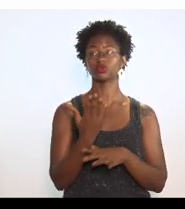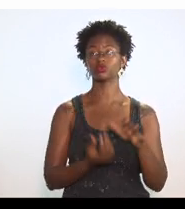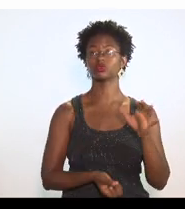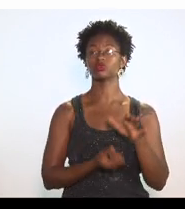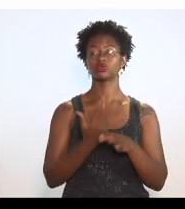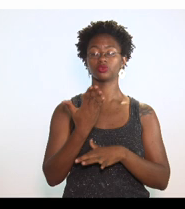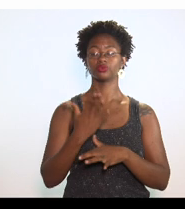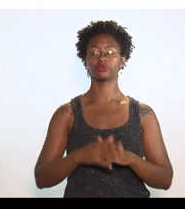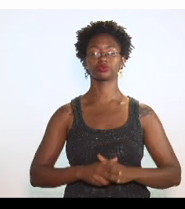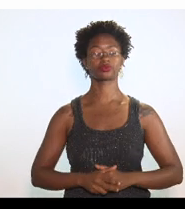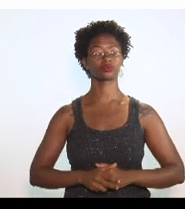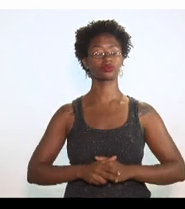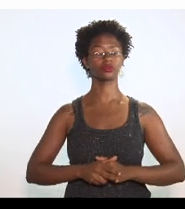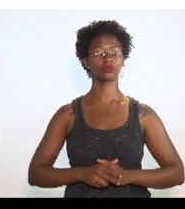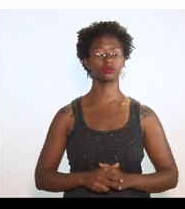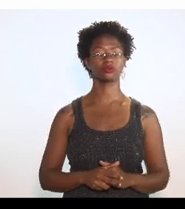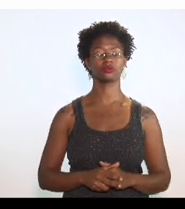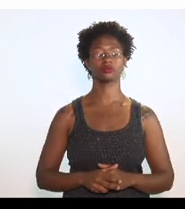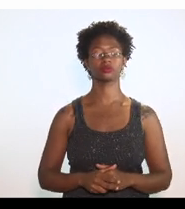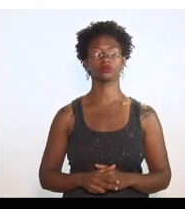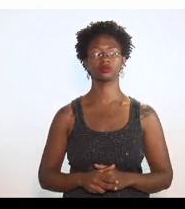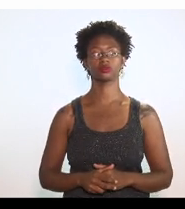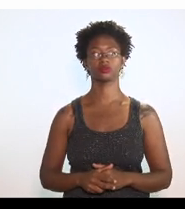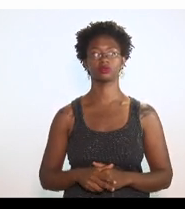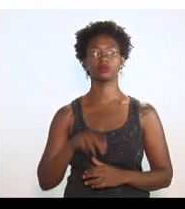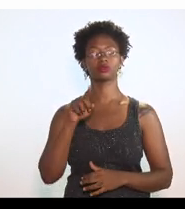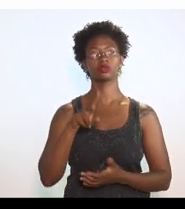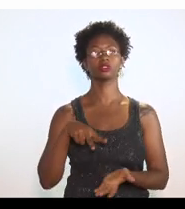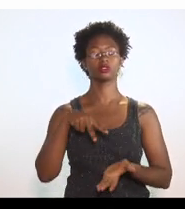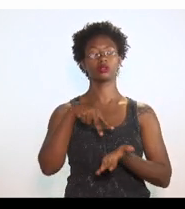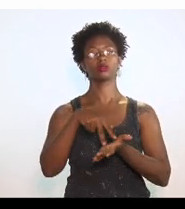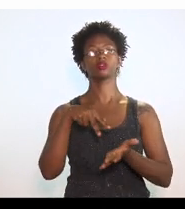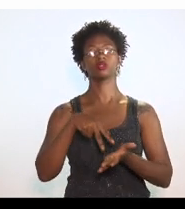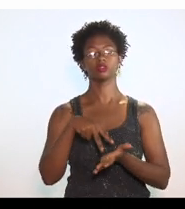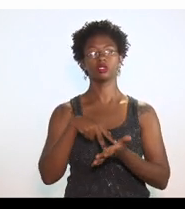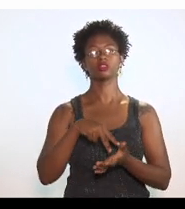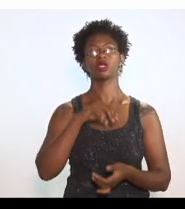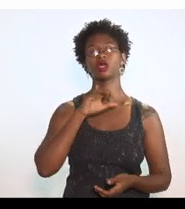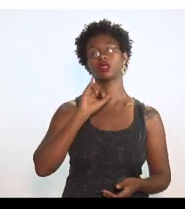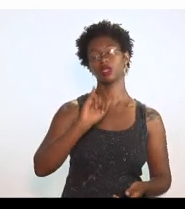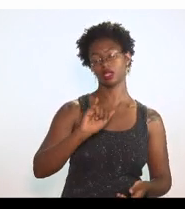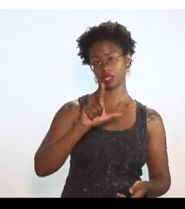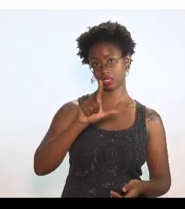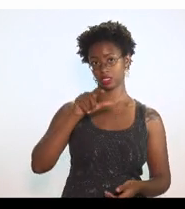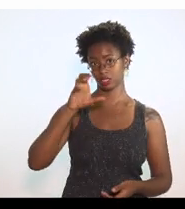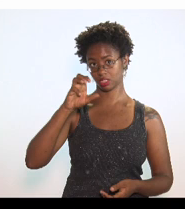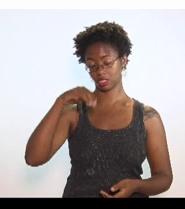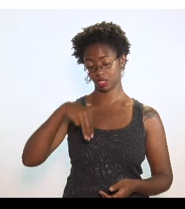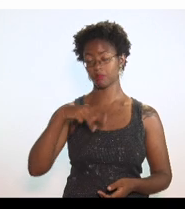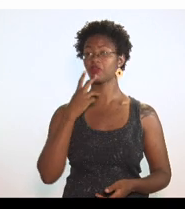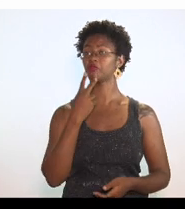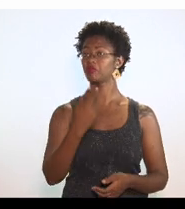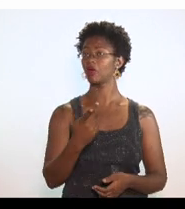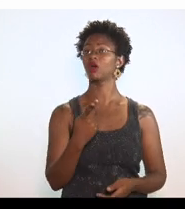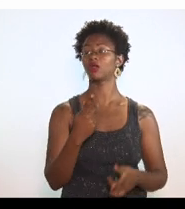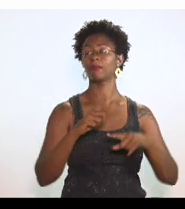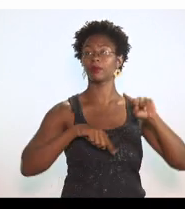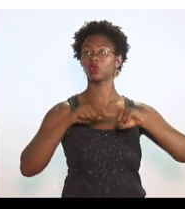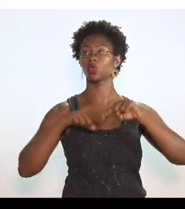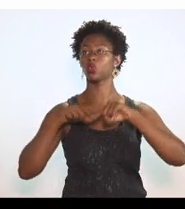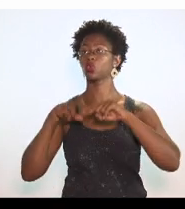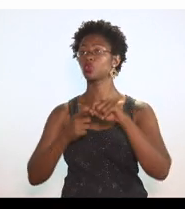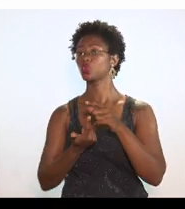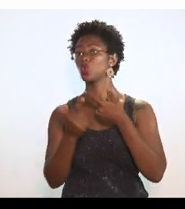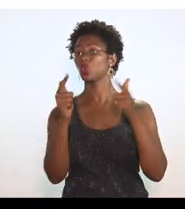contencioso, porque a posição da NCM 1902.1, ela engloba vários outros produtos que não são